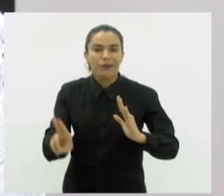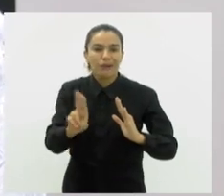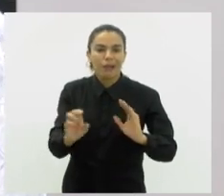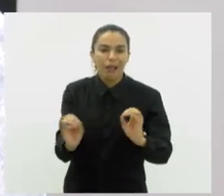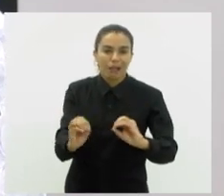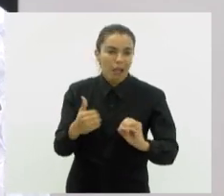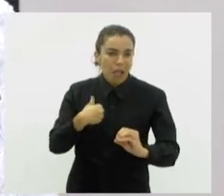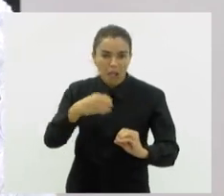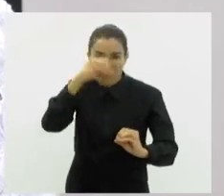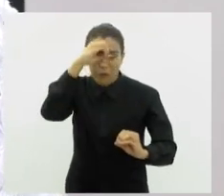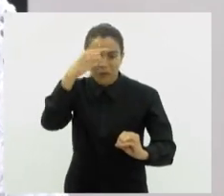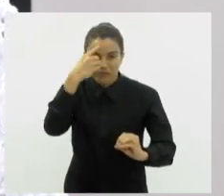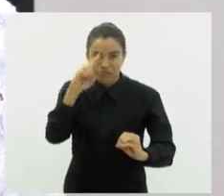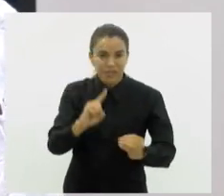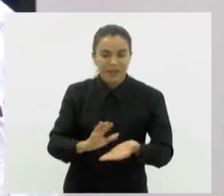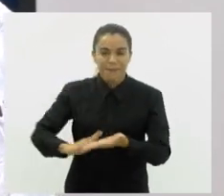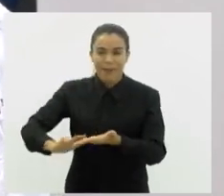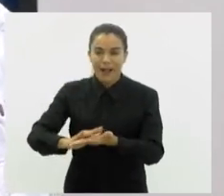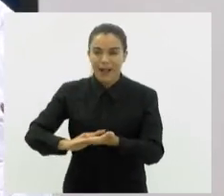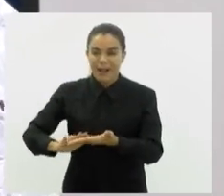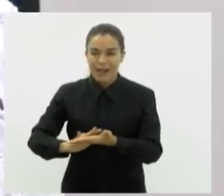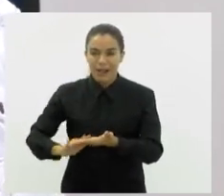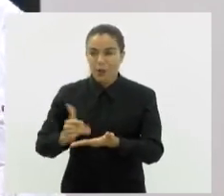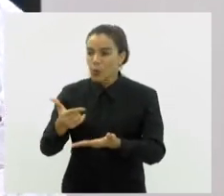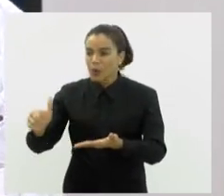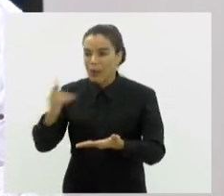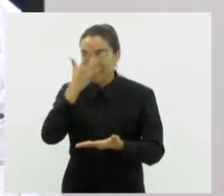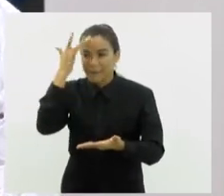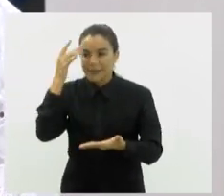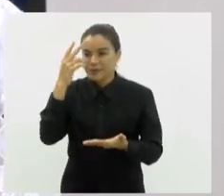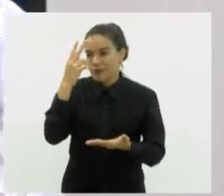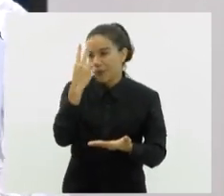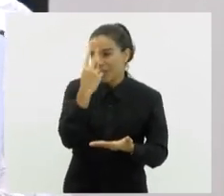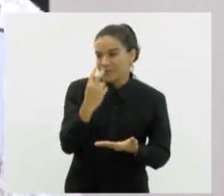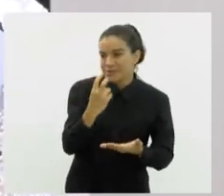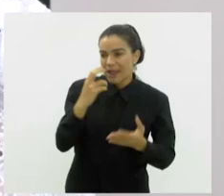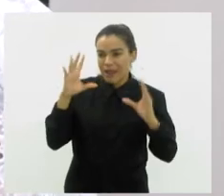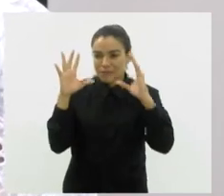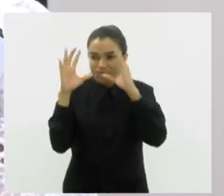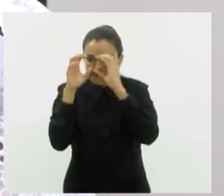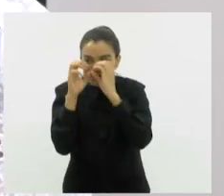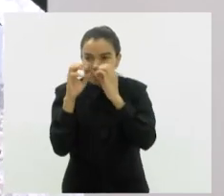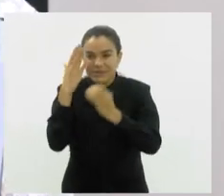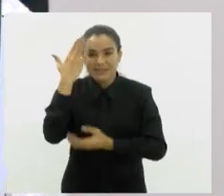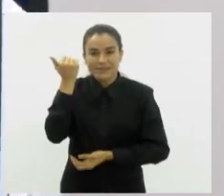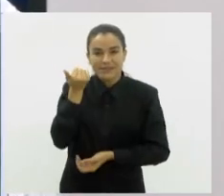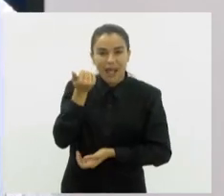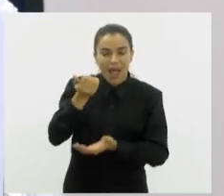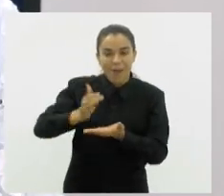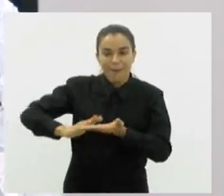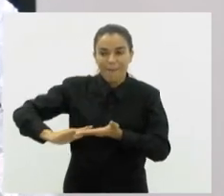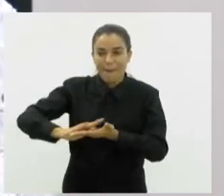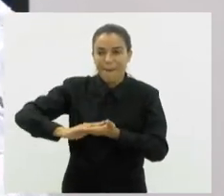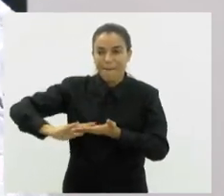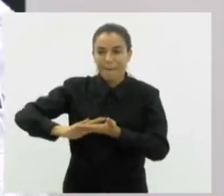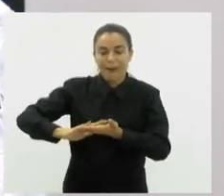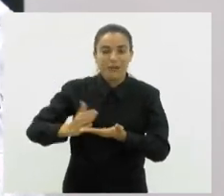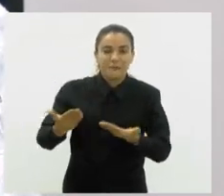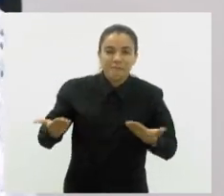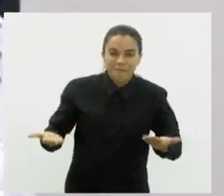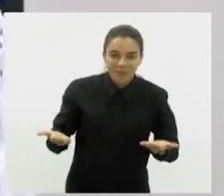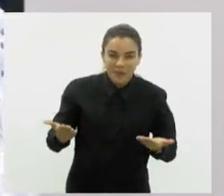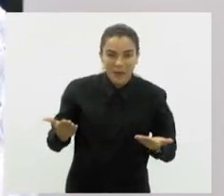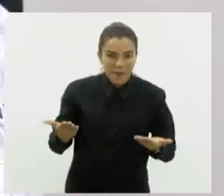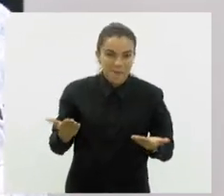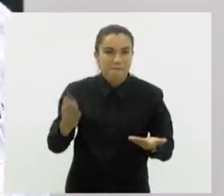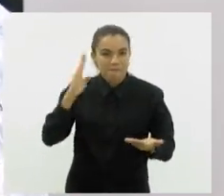eu não sei braile. Na minha casa não tem nenhuma pessoa com deficiência visual que saiba ler o braile. Então, a